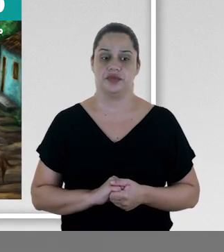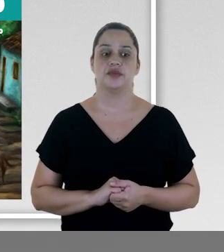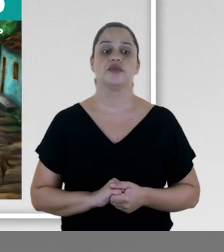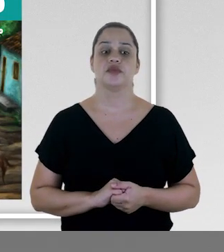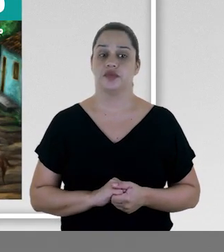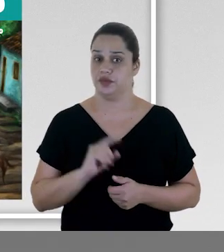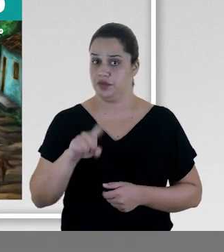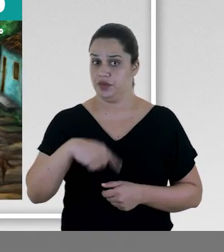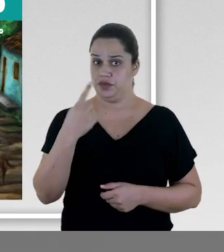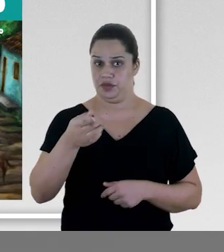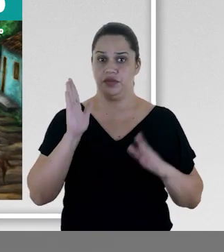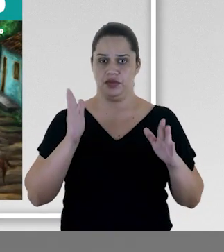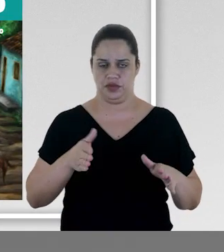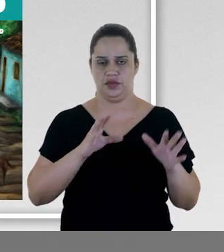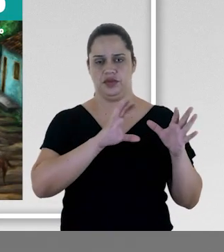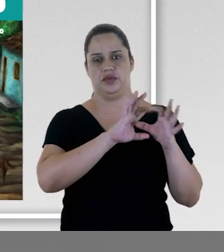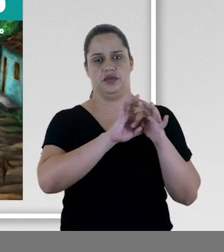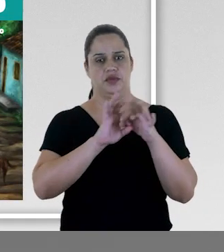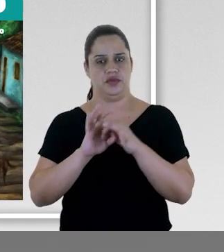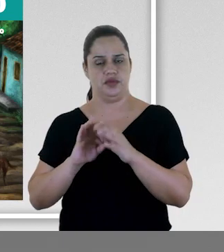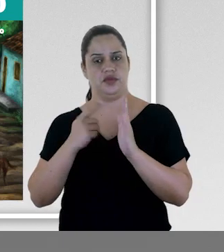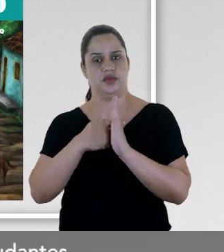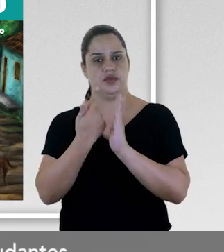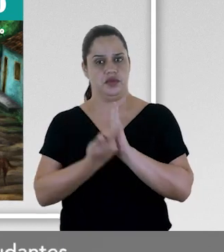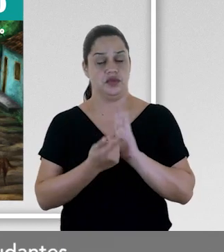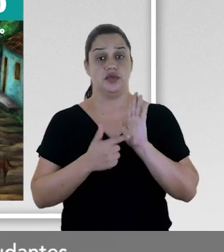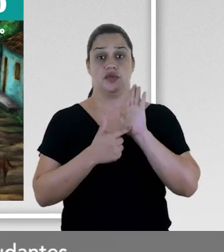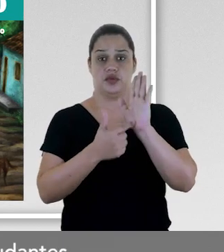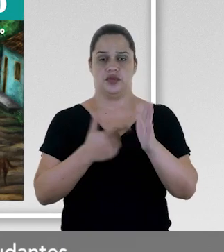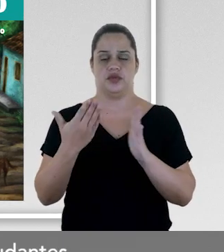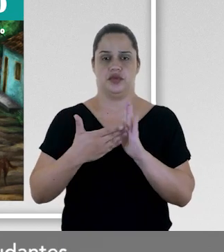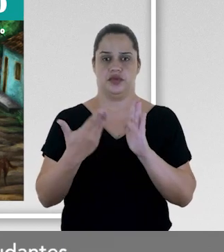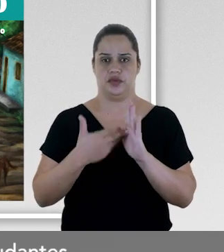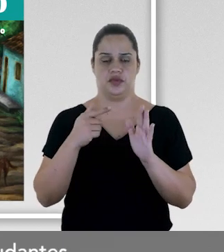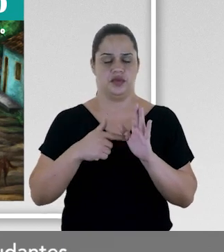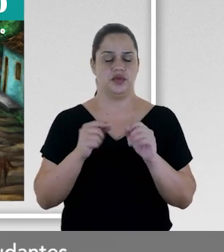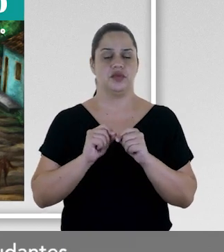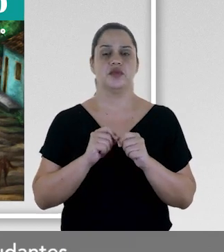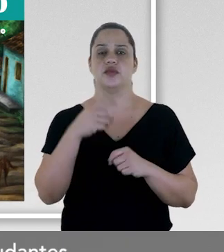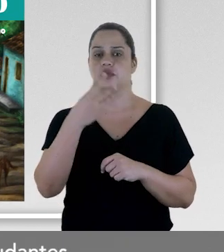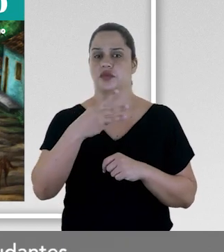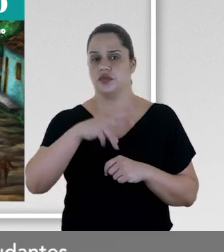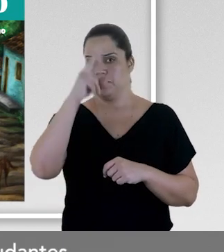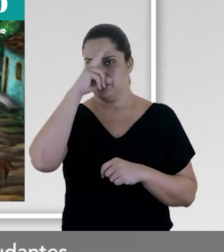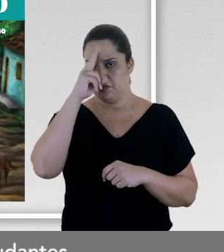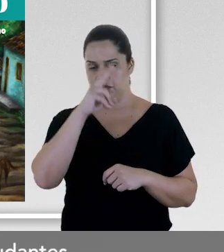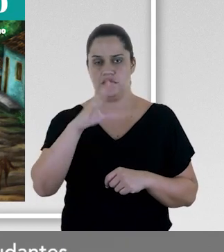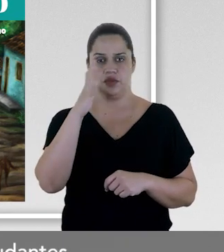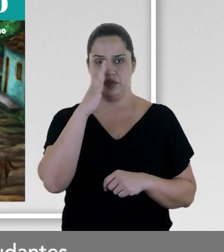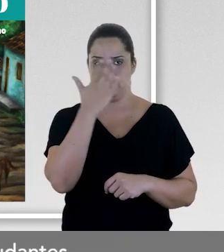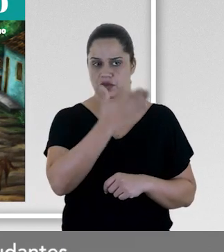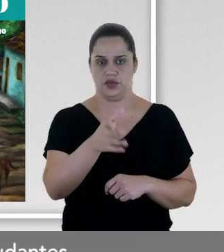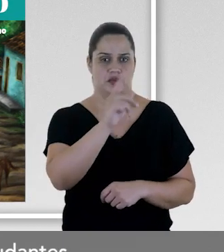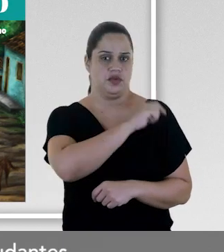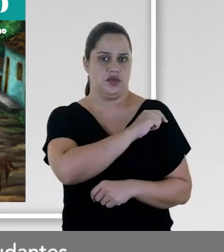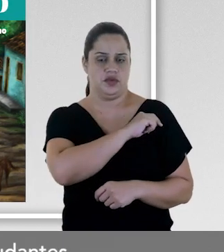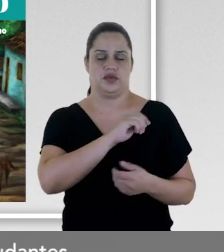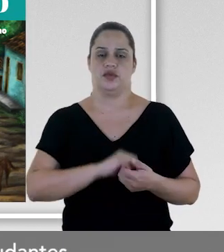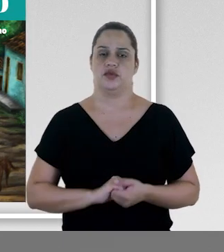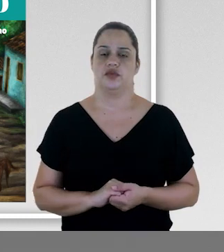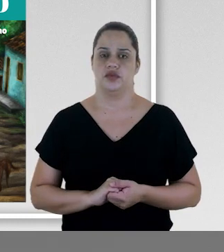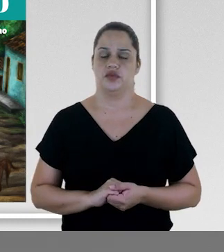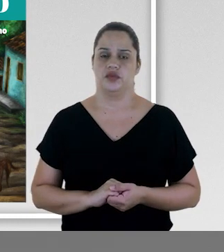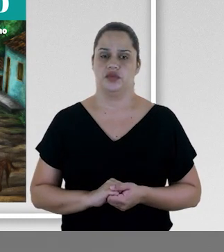Feita a contextualização do gênero, apresente o livro Três Histórias de Encanto aos Estudantes.